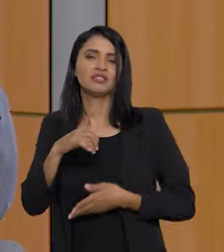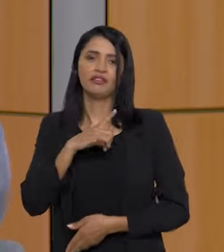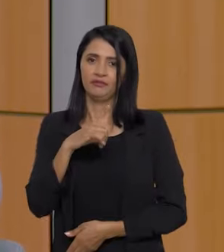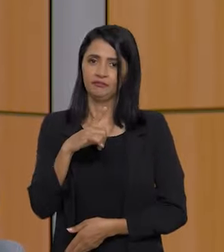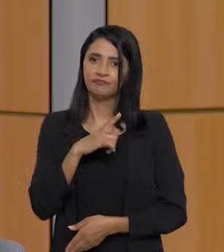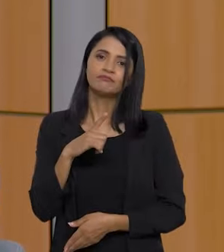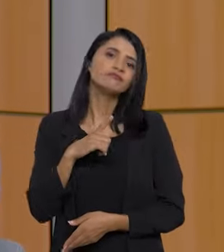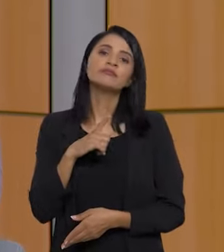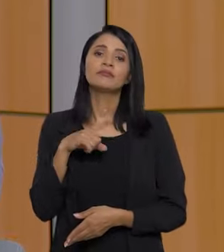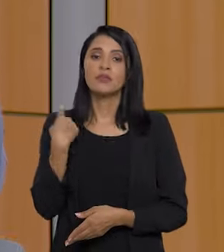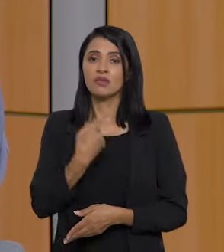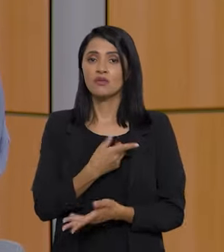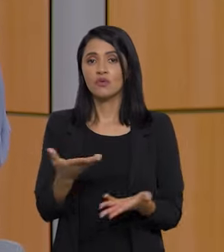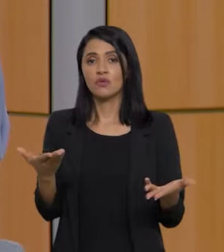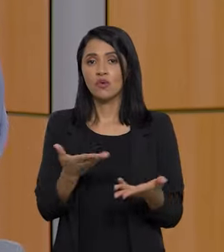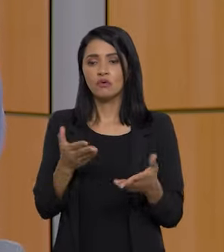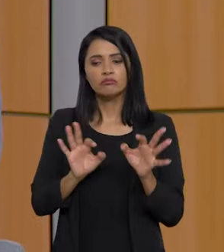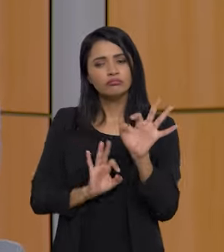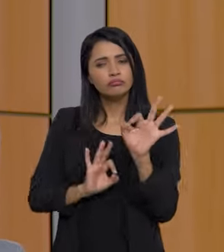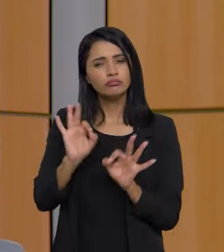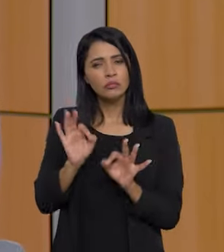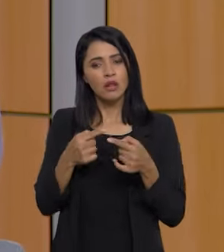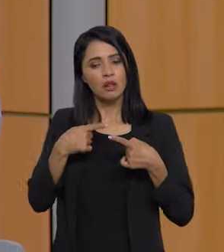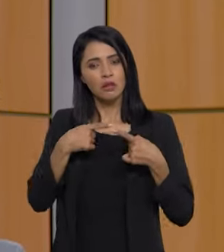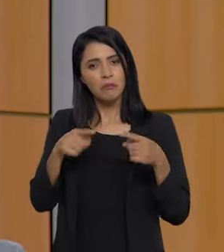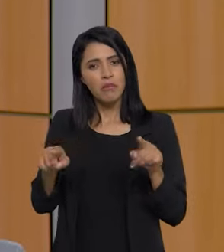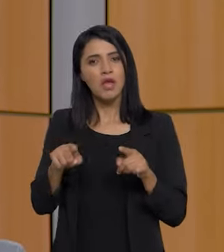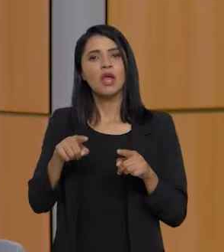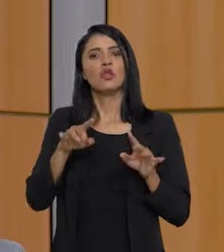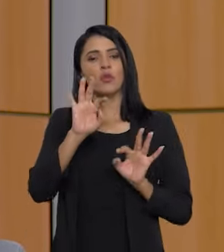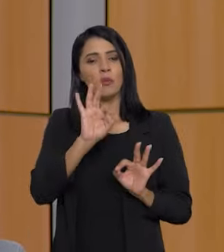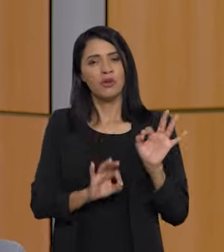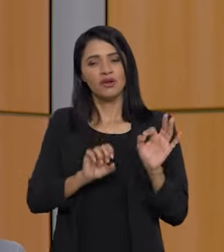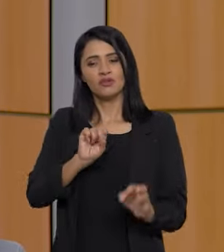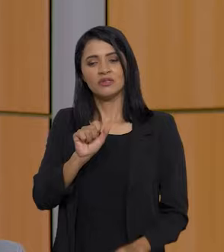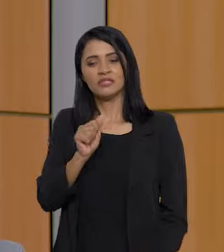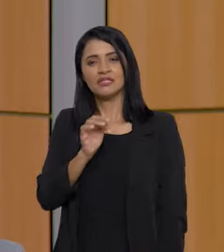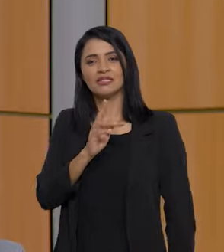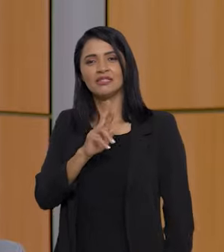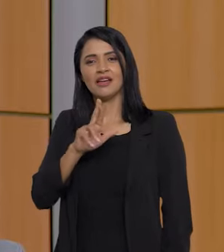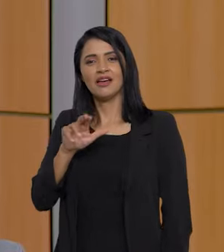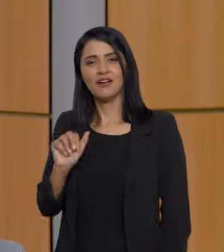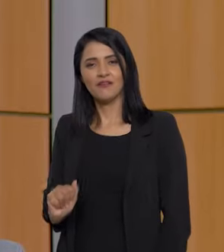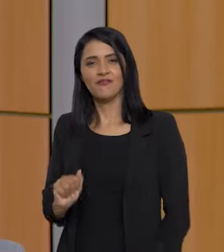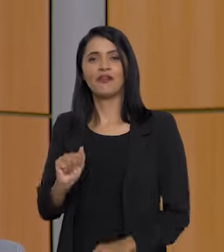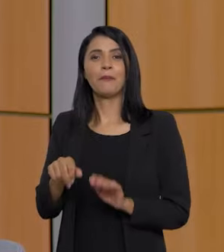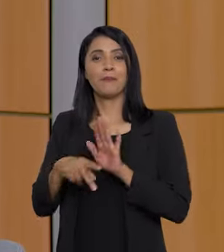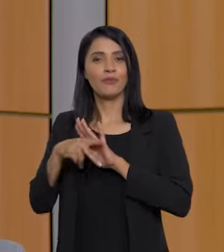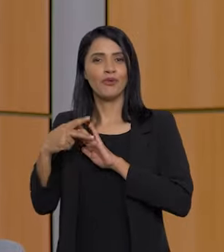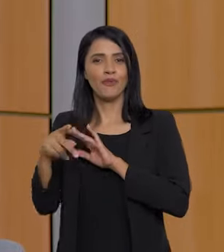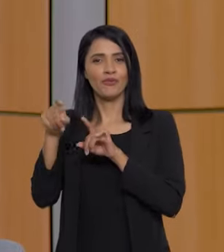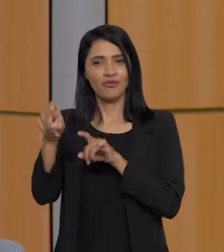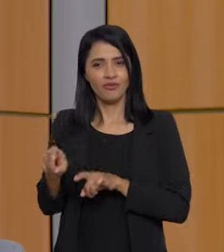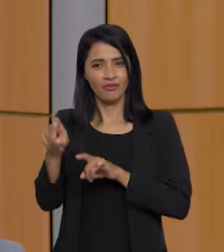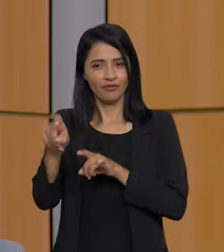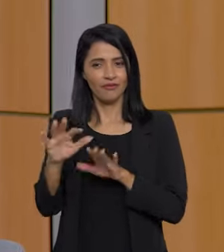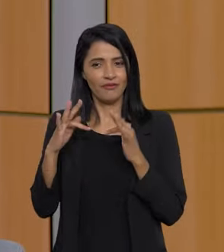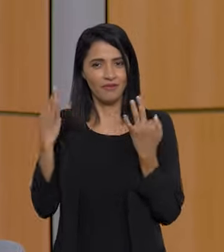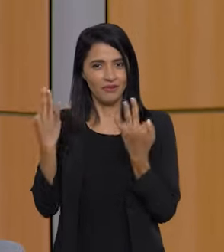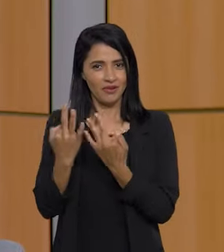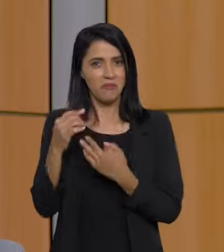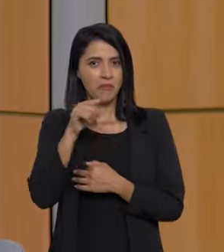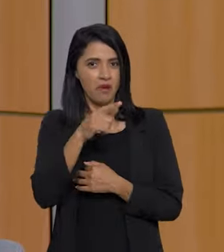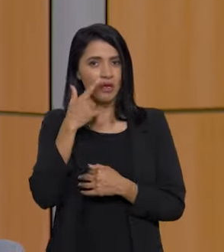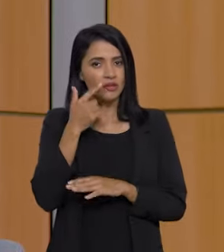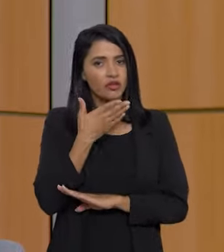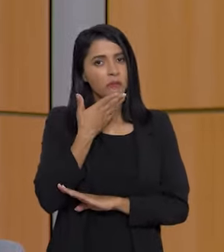agora debruçados no lançamento do Plano Safra da Agricultura Familiar, para que esses mecanismos sejam